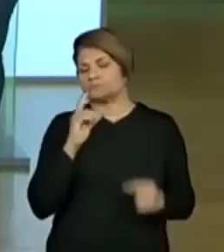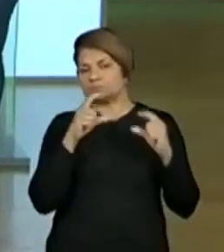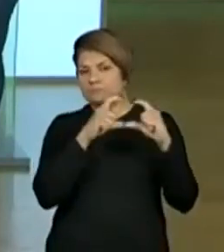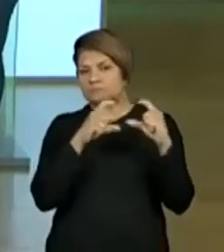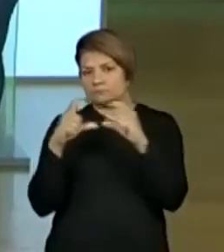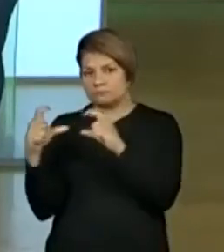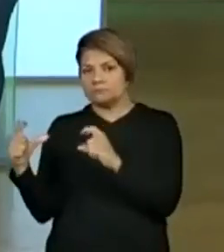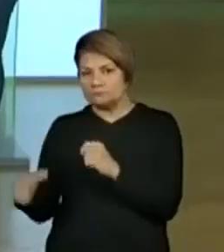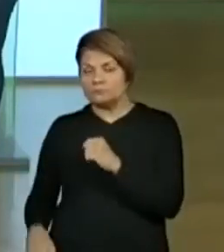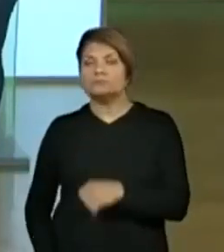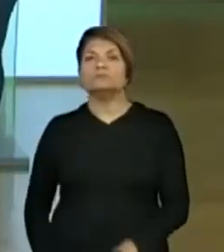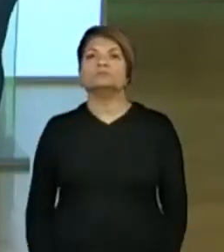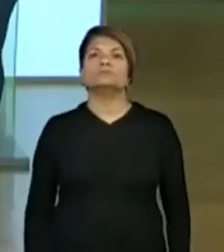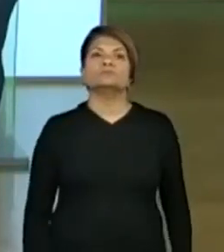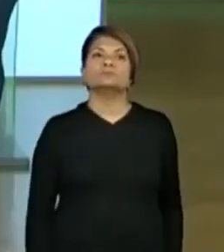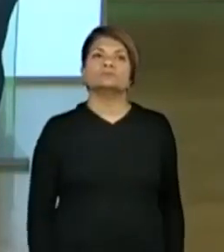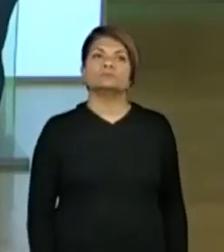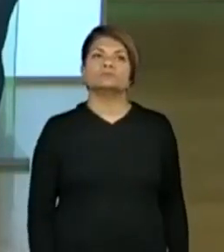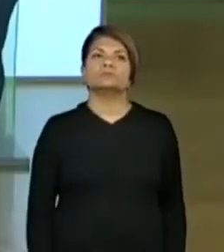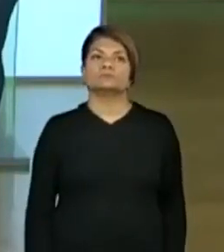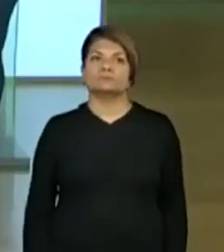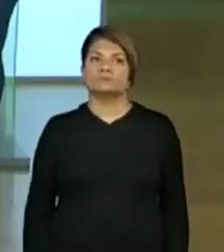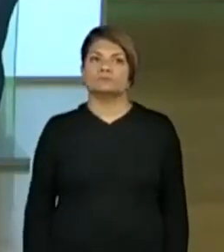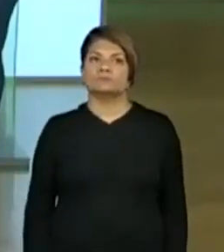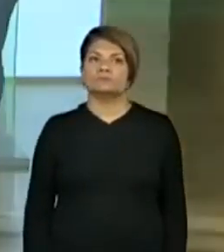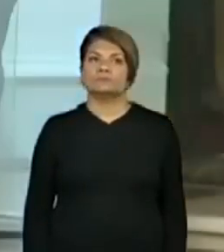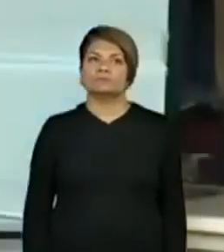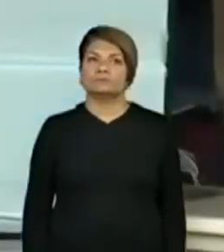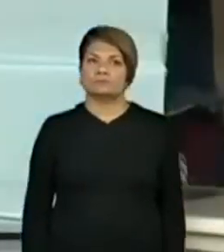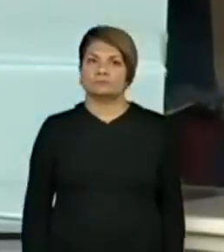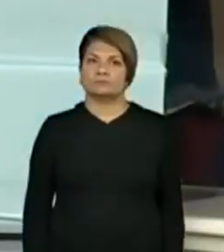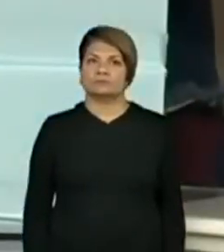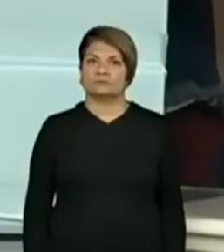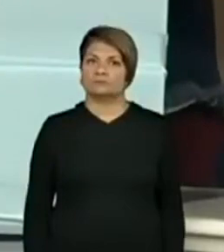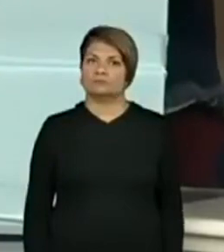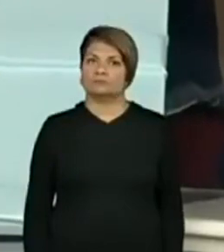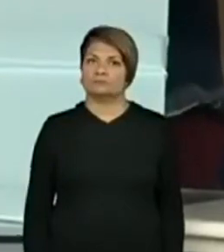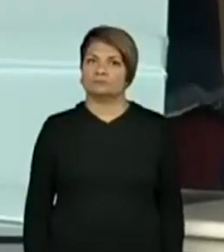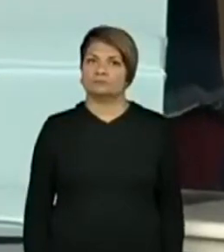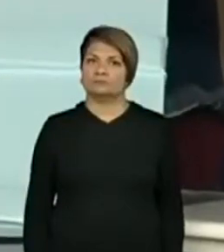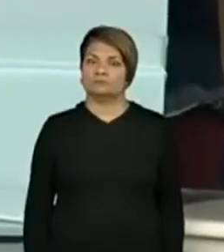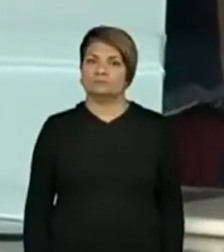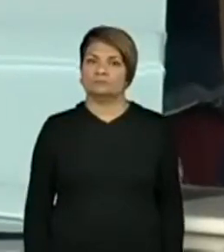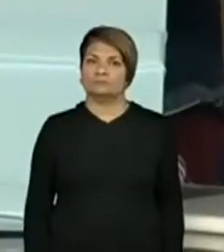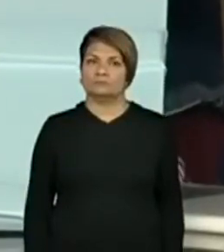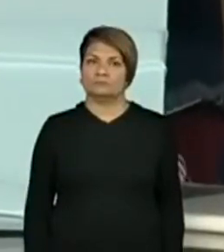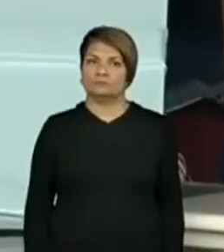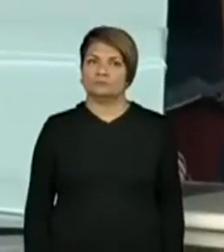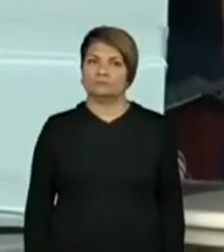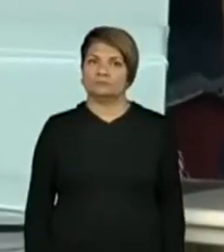Sim. Muito bem. Vou formar aqui para vocês o número